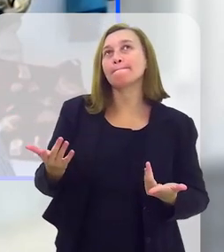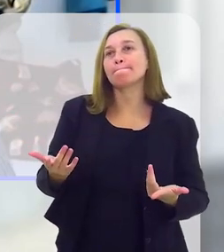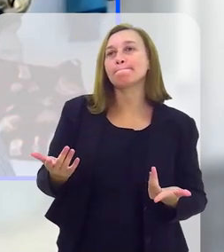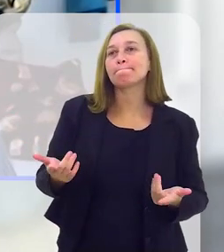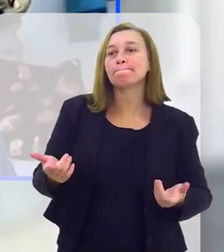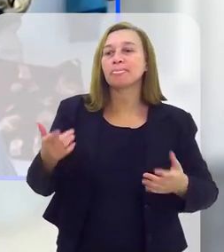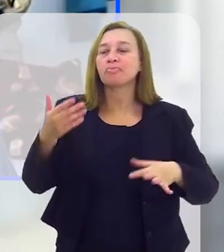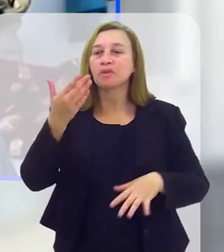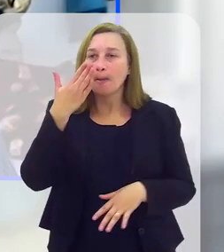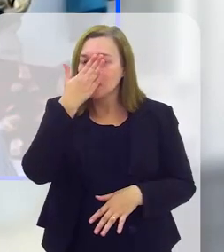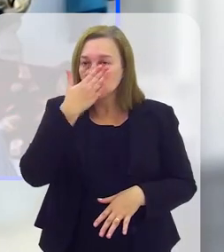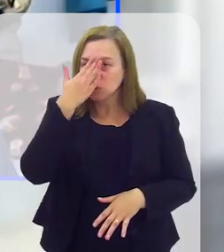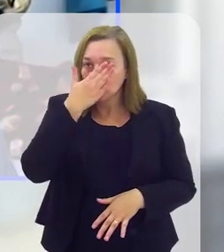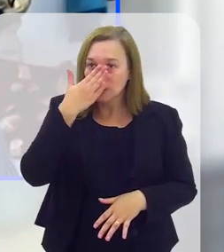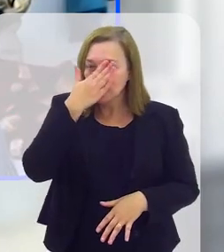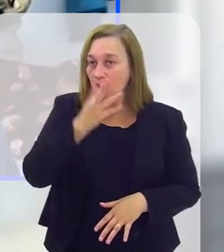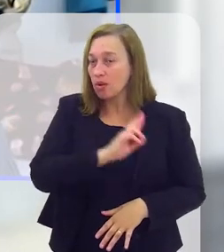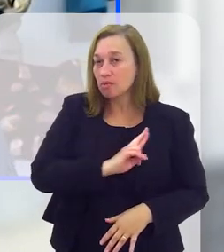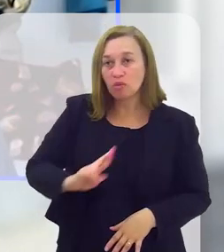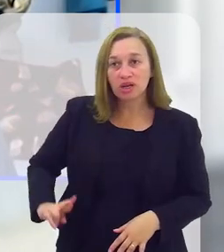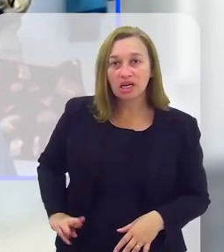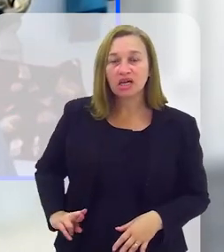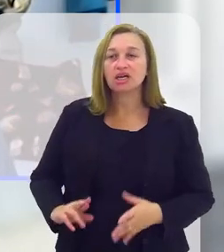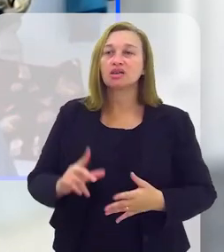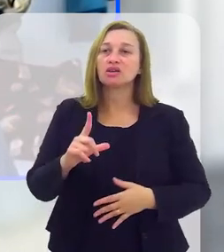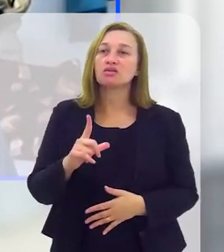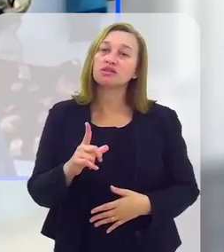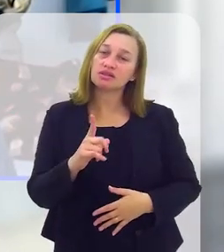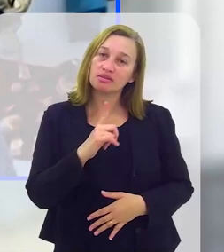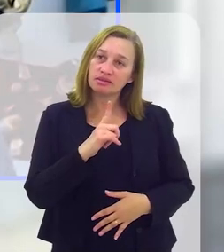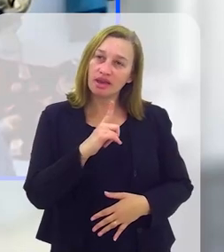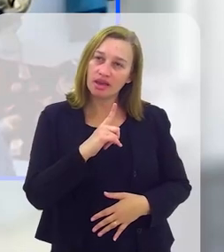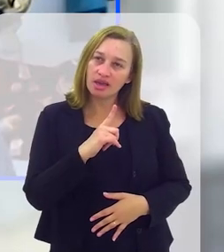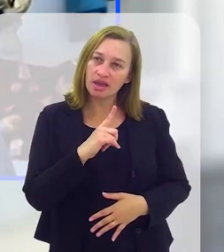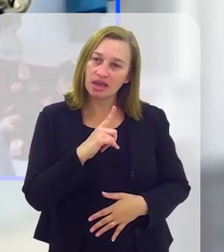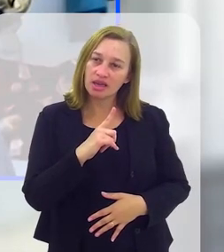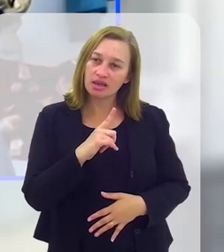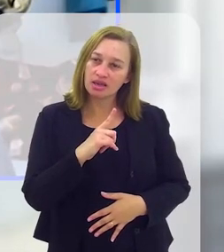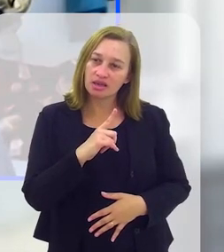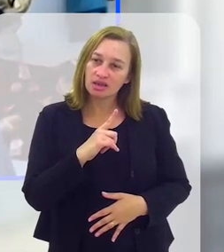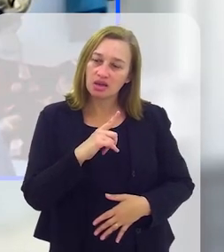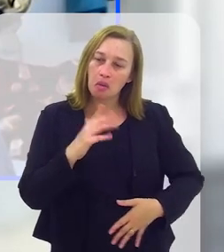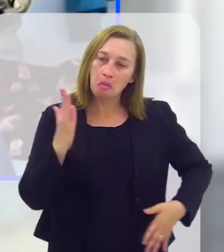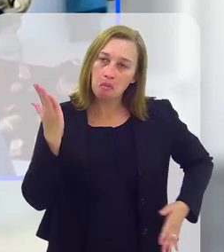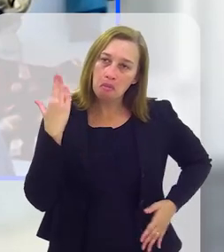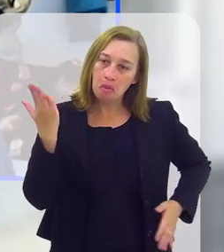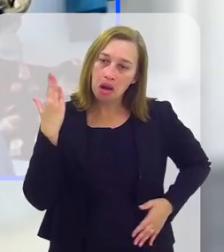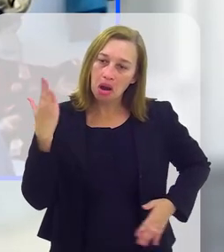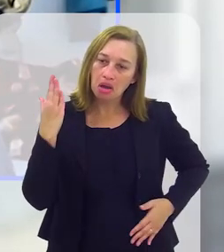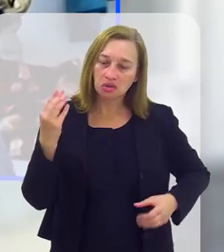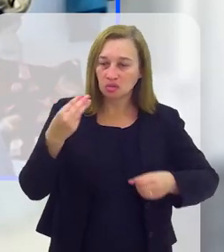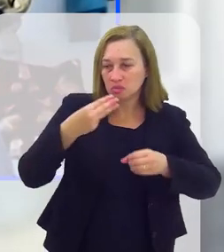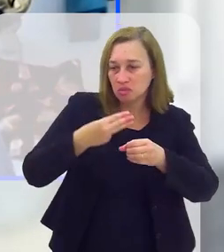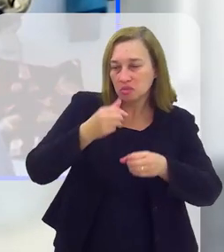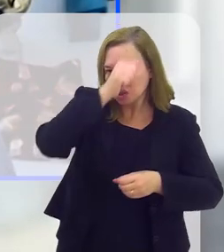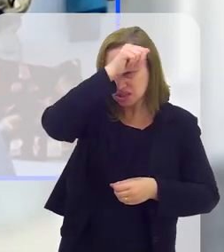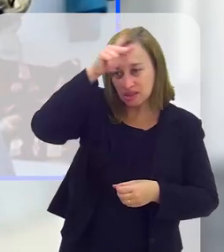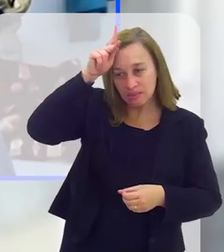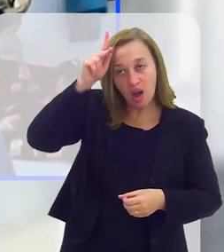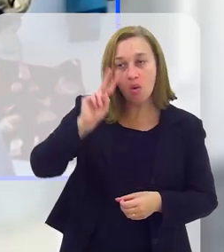Hoje, a prostituição republicana já se ampliou, como você tem malandro